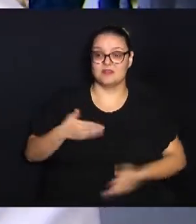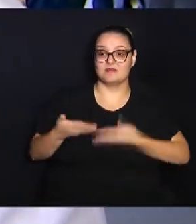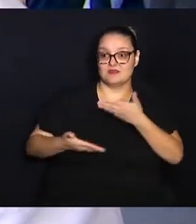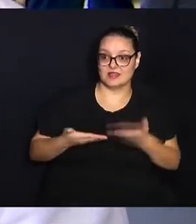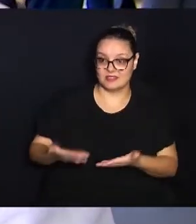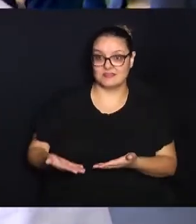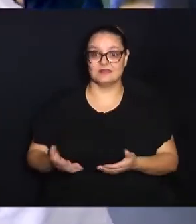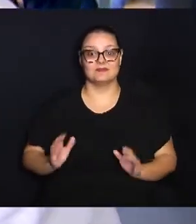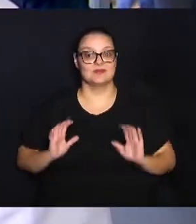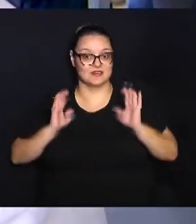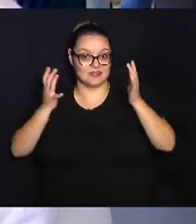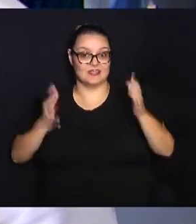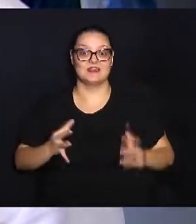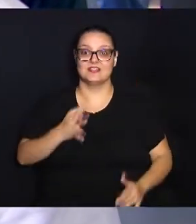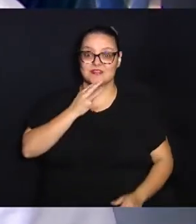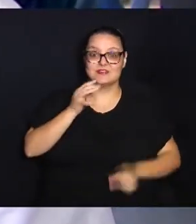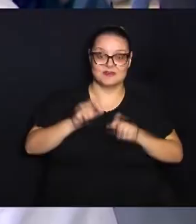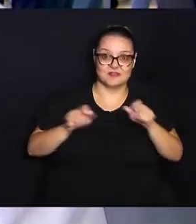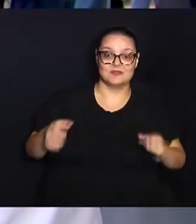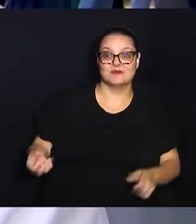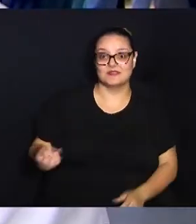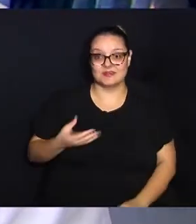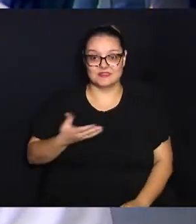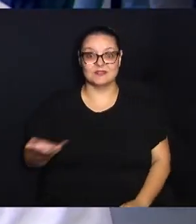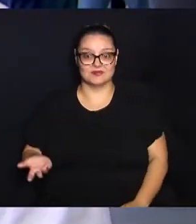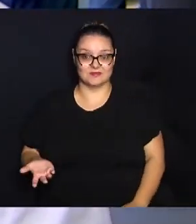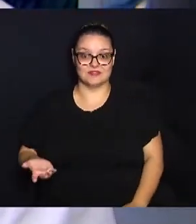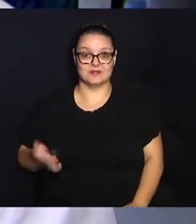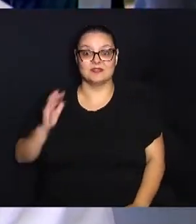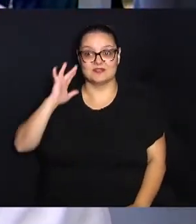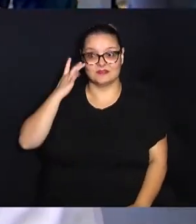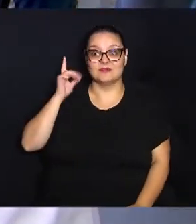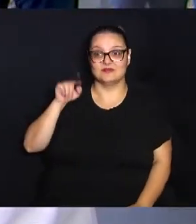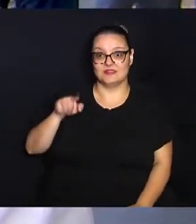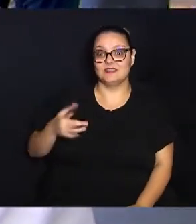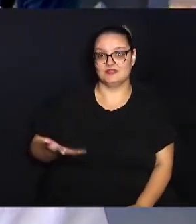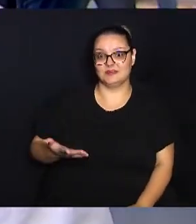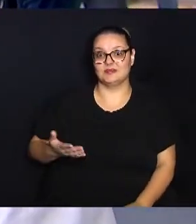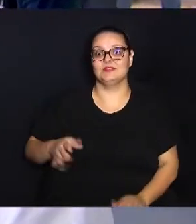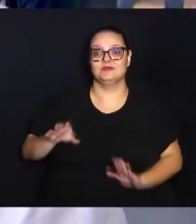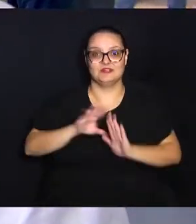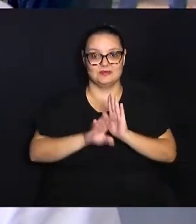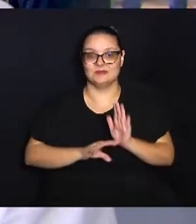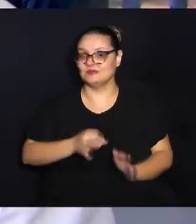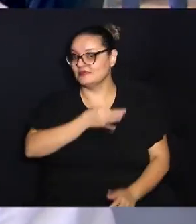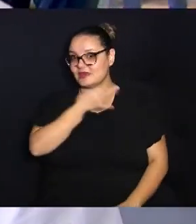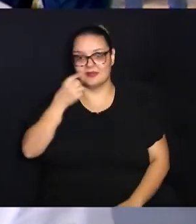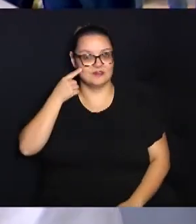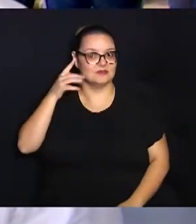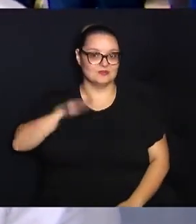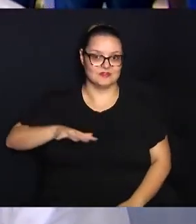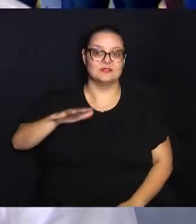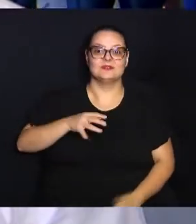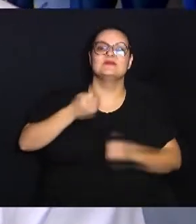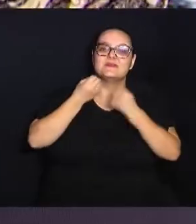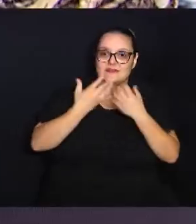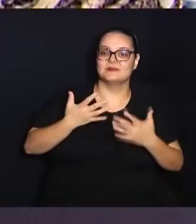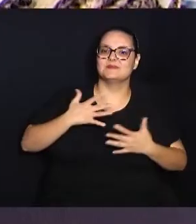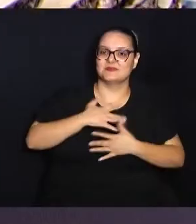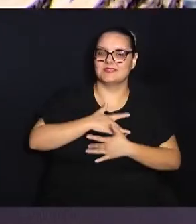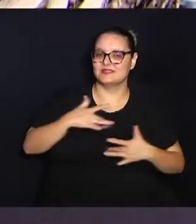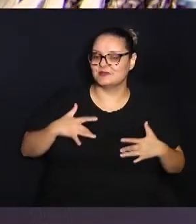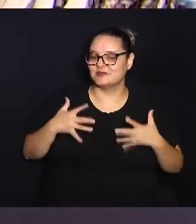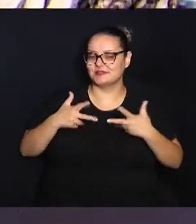se confraternizar e conhecer as pessoas, eu acho que é um programa, uma ótima ideia, faz muito bem para todos aqui.